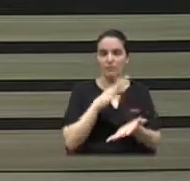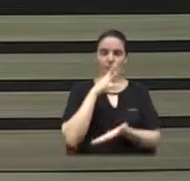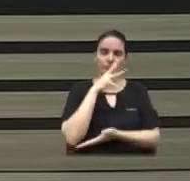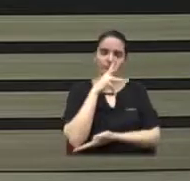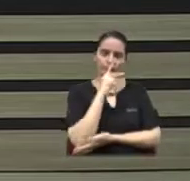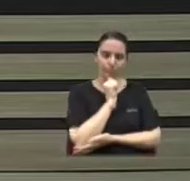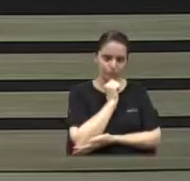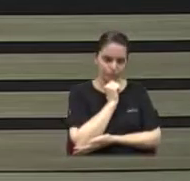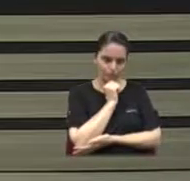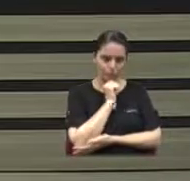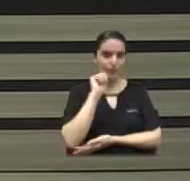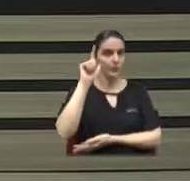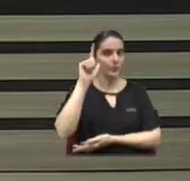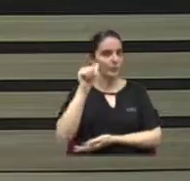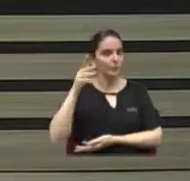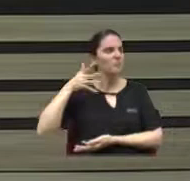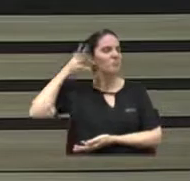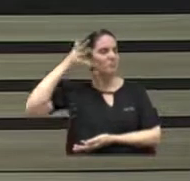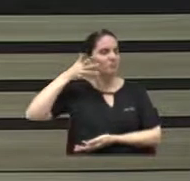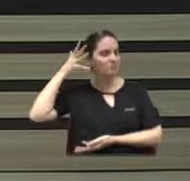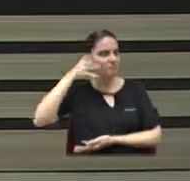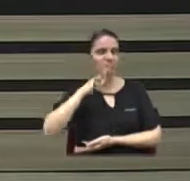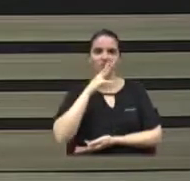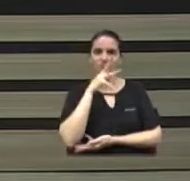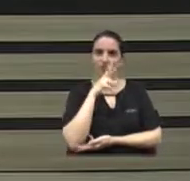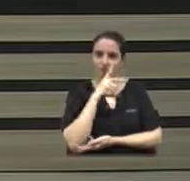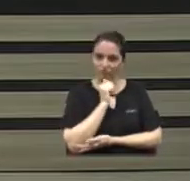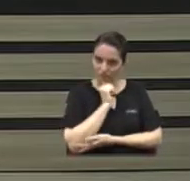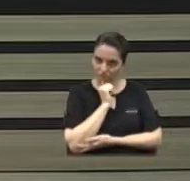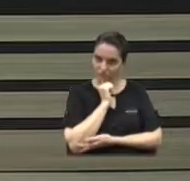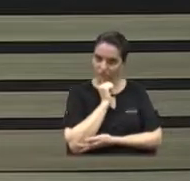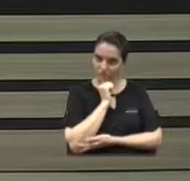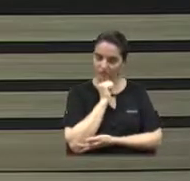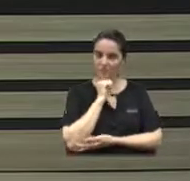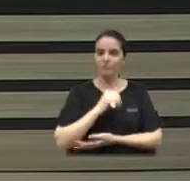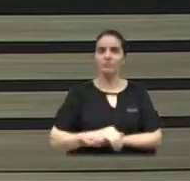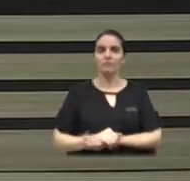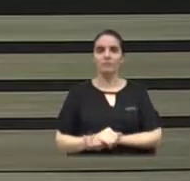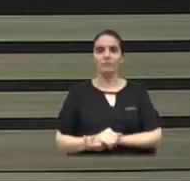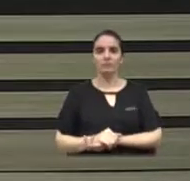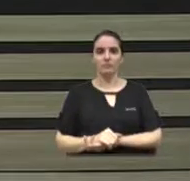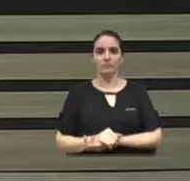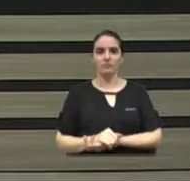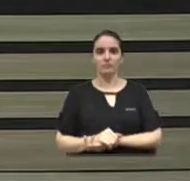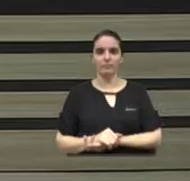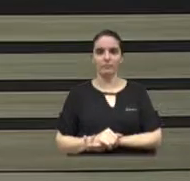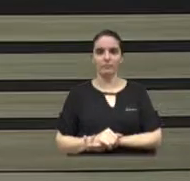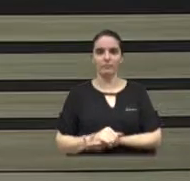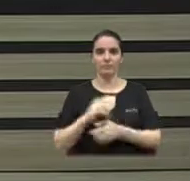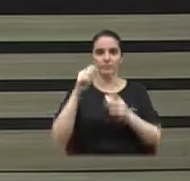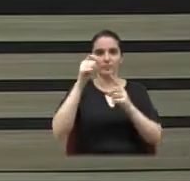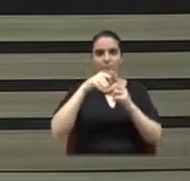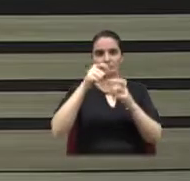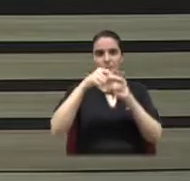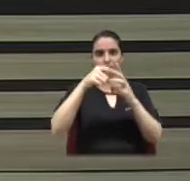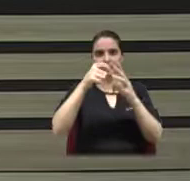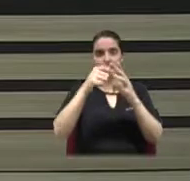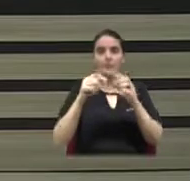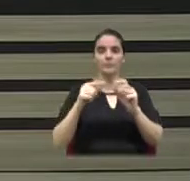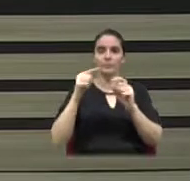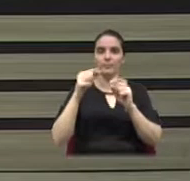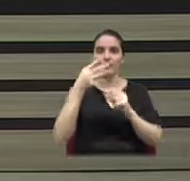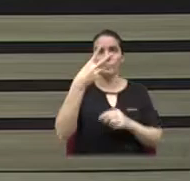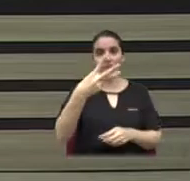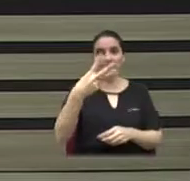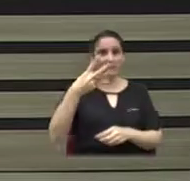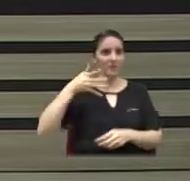para fazer palestra demorou, para fazer... foram 3, 4 palestras, demorava de 2,